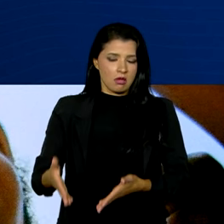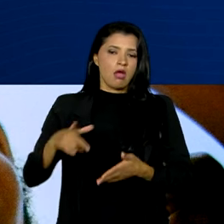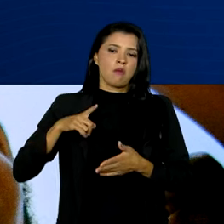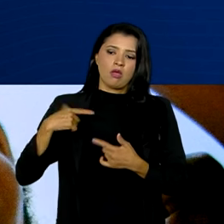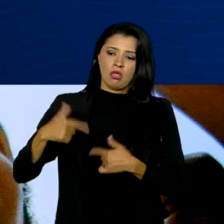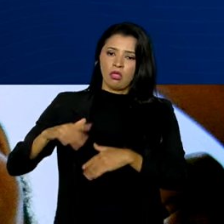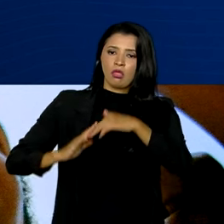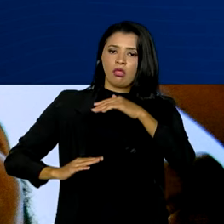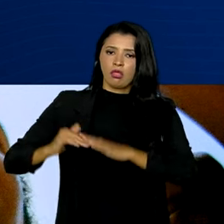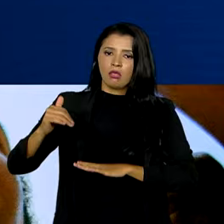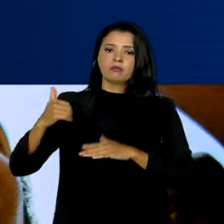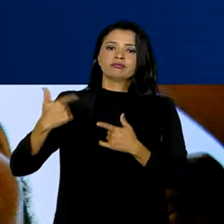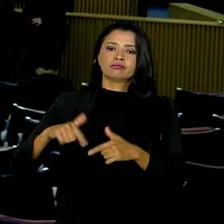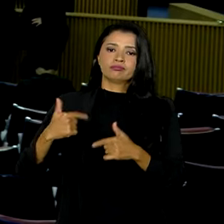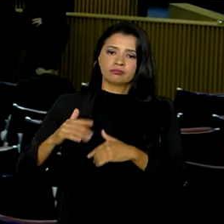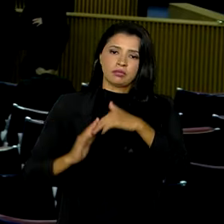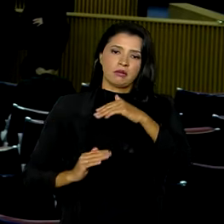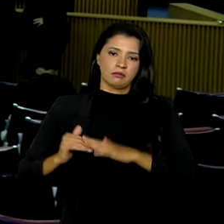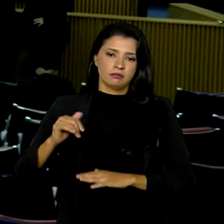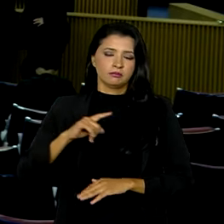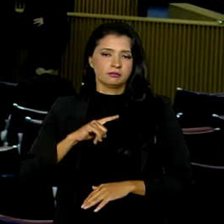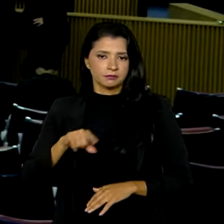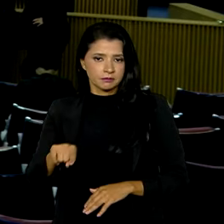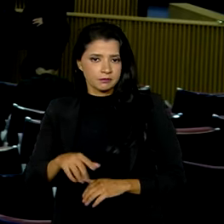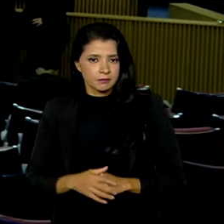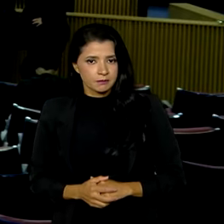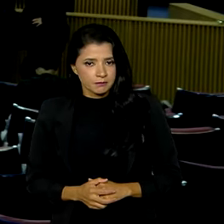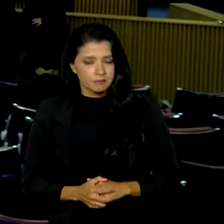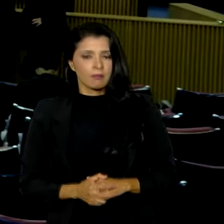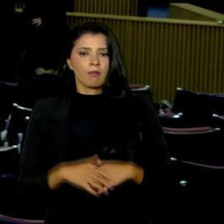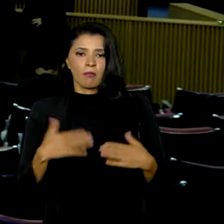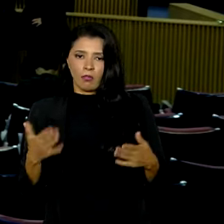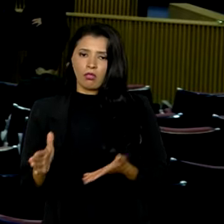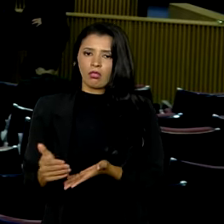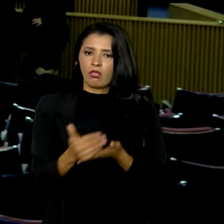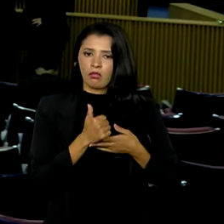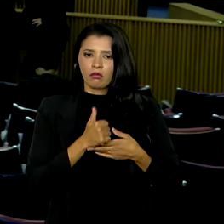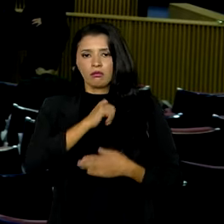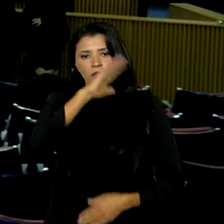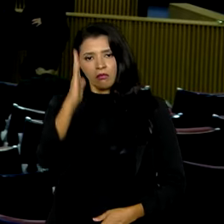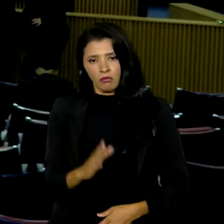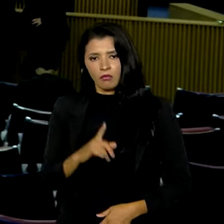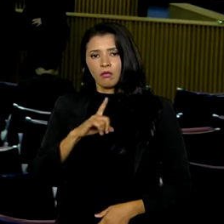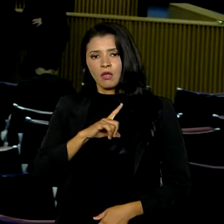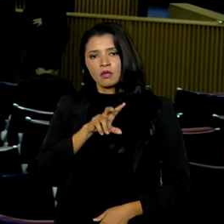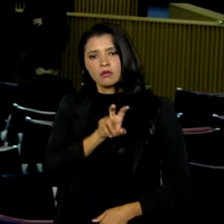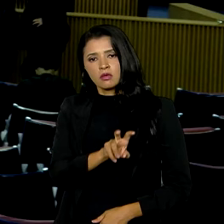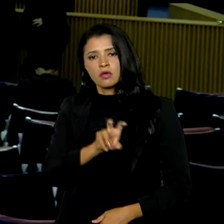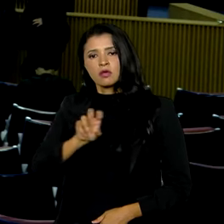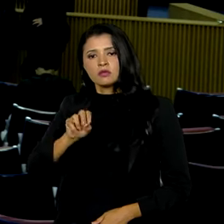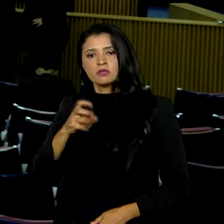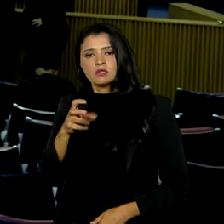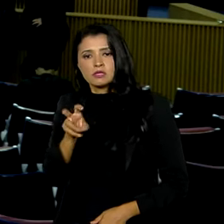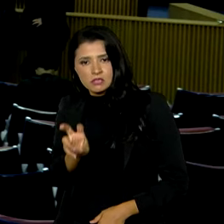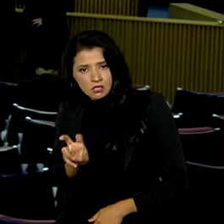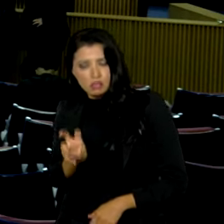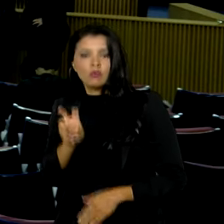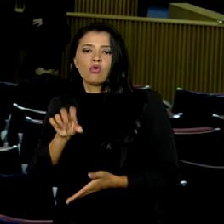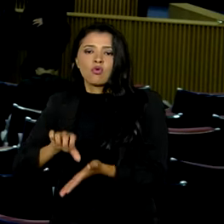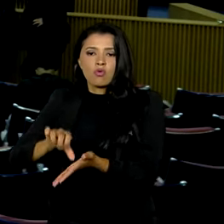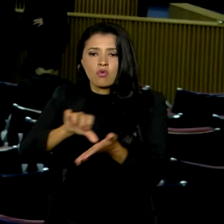atividades de profissionalização. Ainda de acordo com o levantamento, o Brasil possui 505 unidades de atendimento